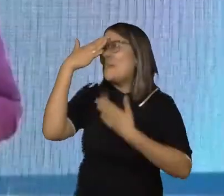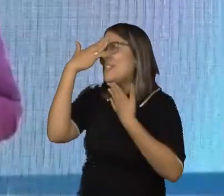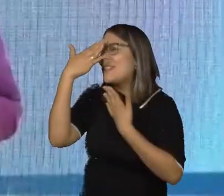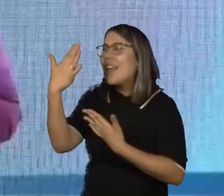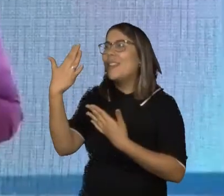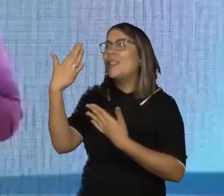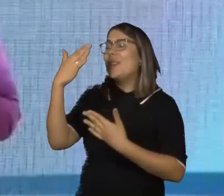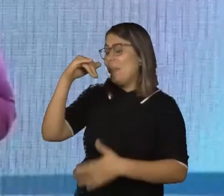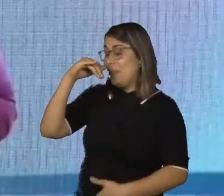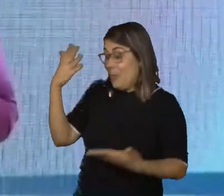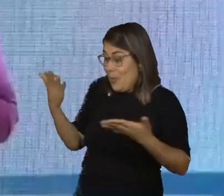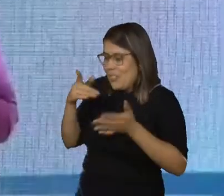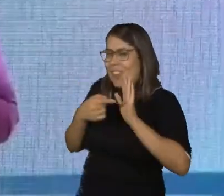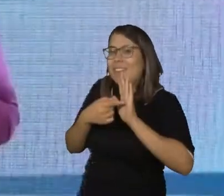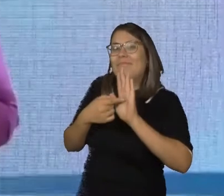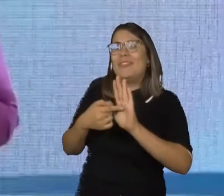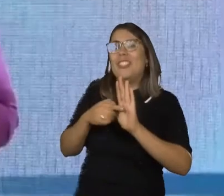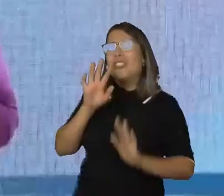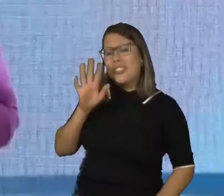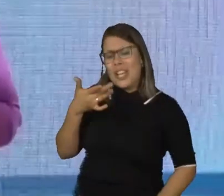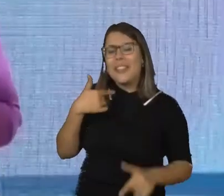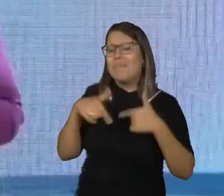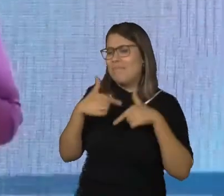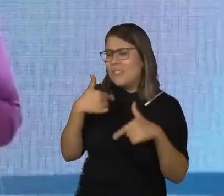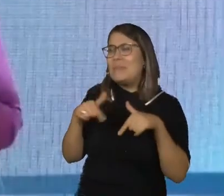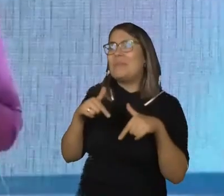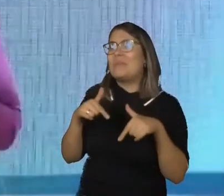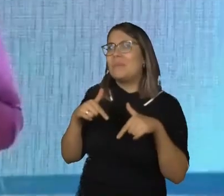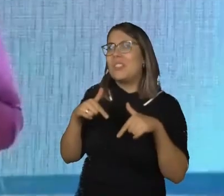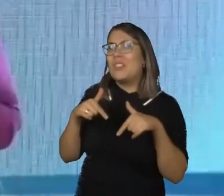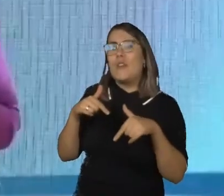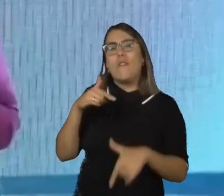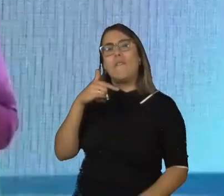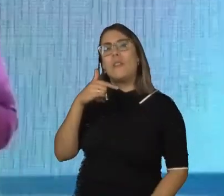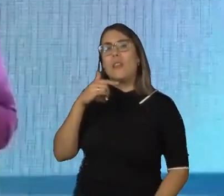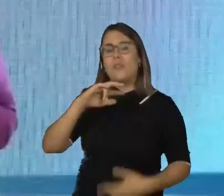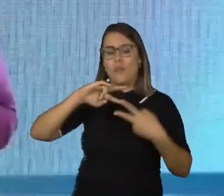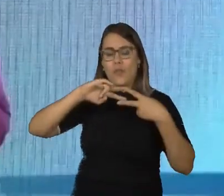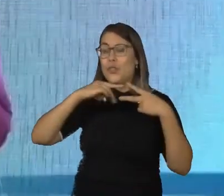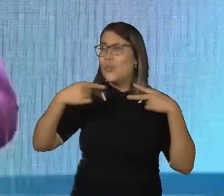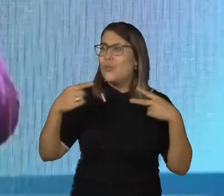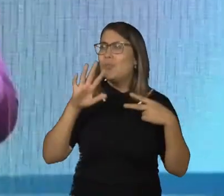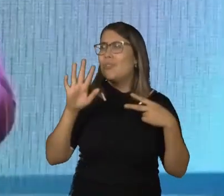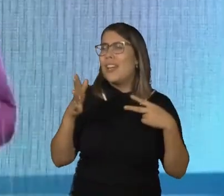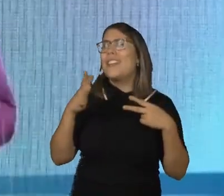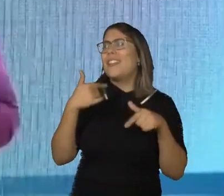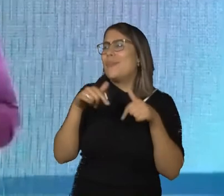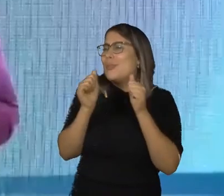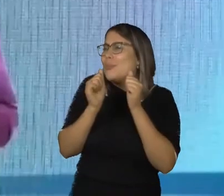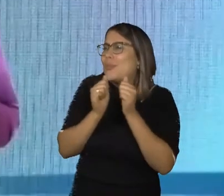por nos dar essa oportunidade. Já trabalhamos na Expedição 21, que foi um grande